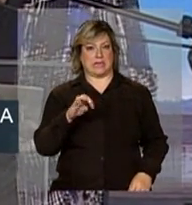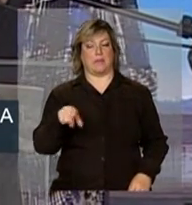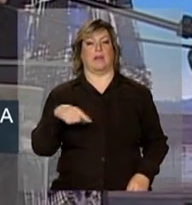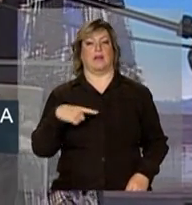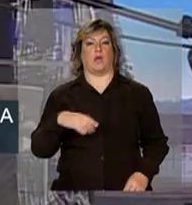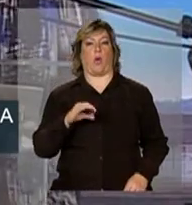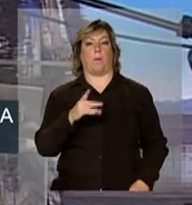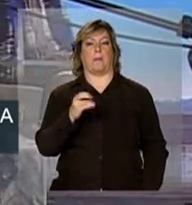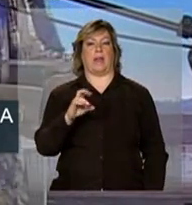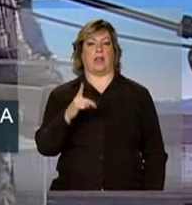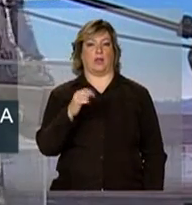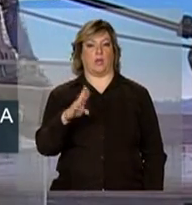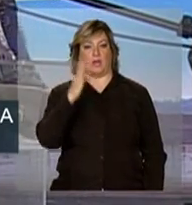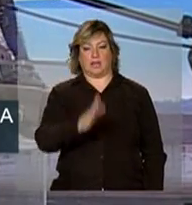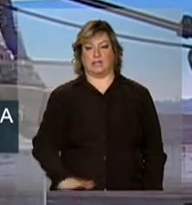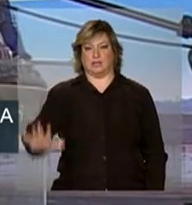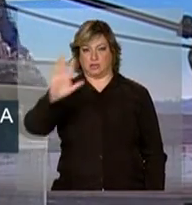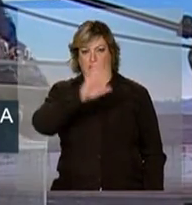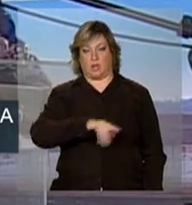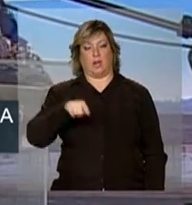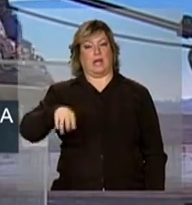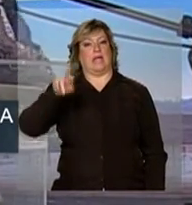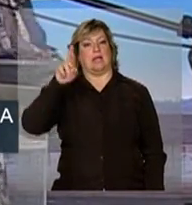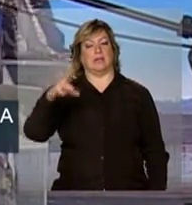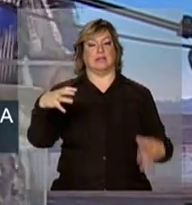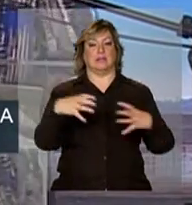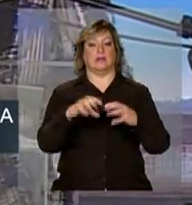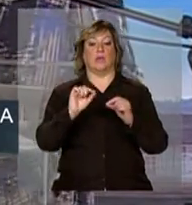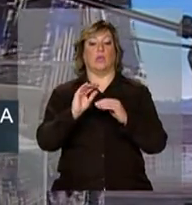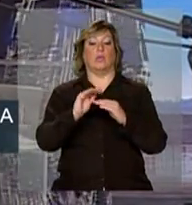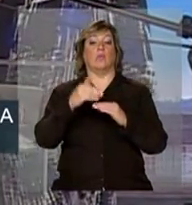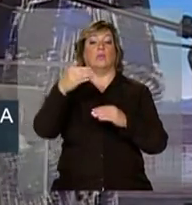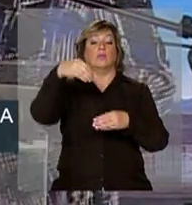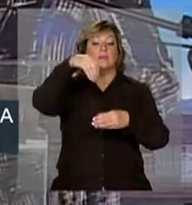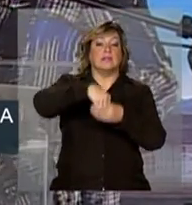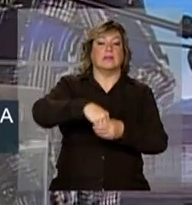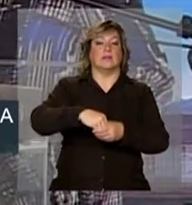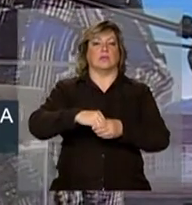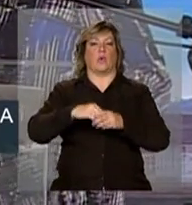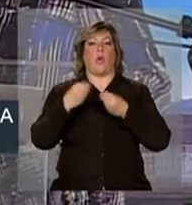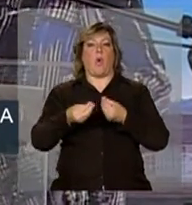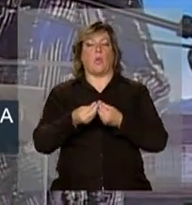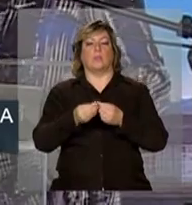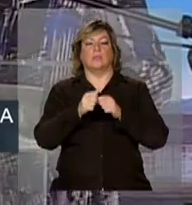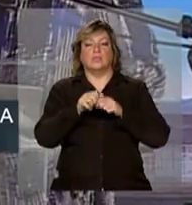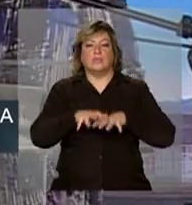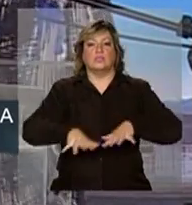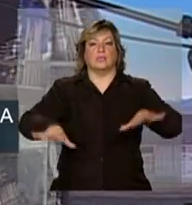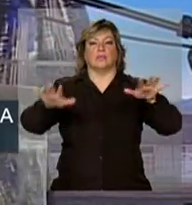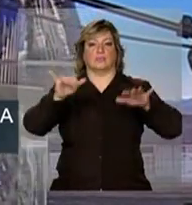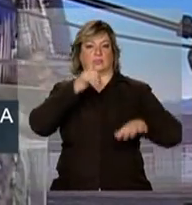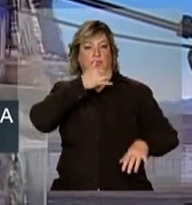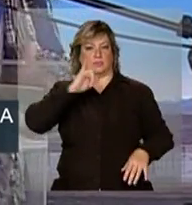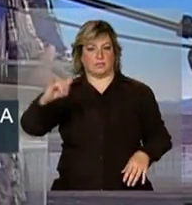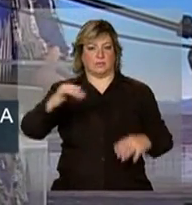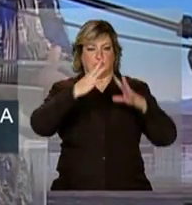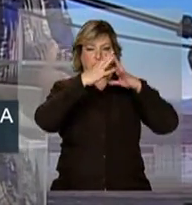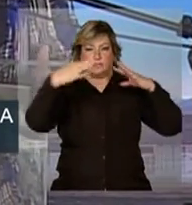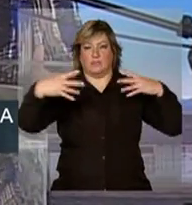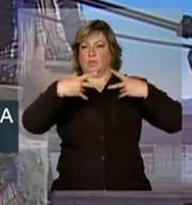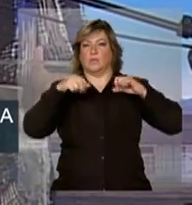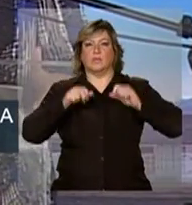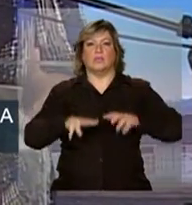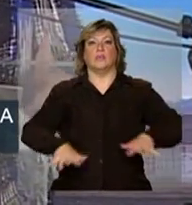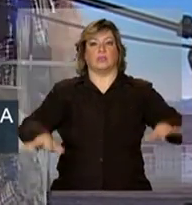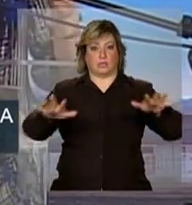que é responsável pelo lado de lá da usina, que é a transmissão da energia, e dizer